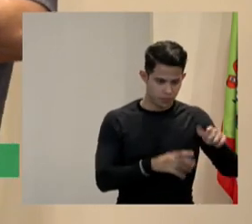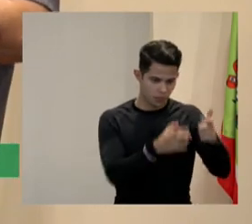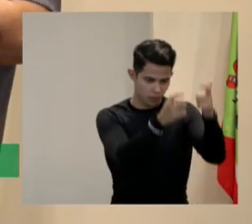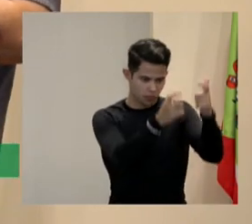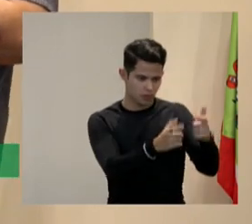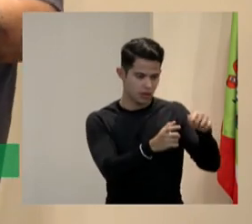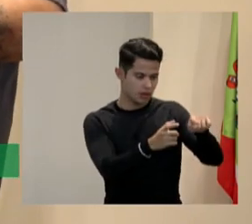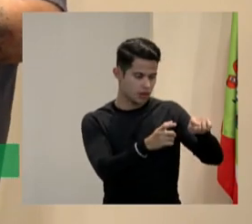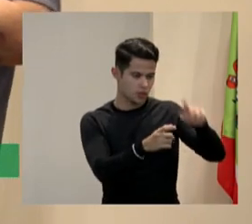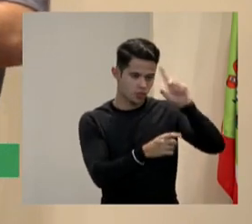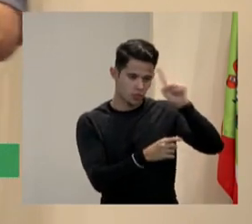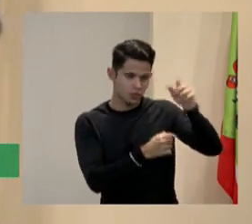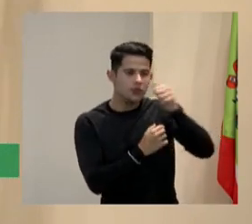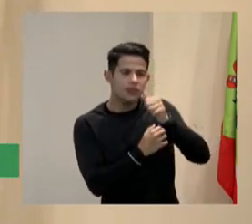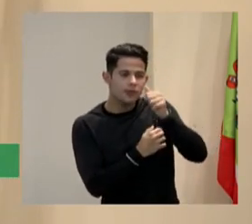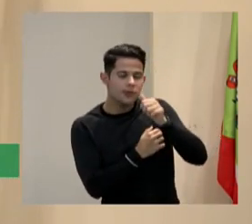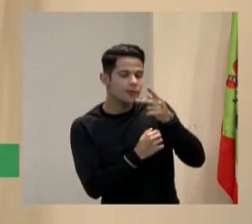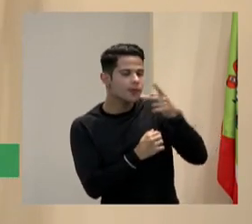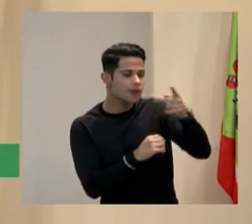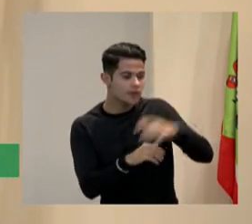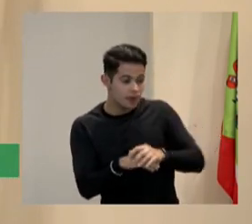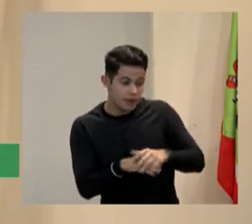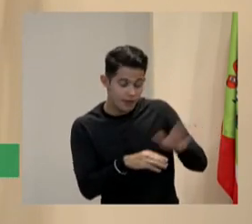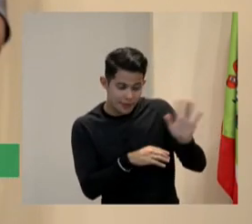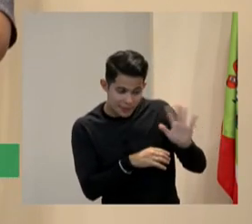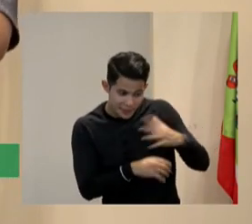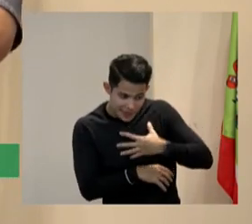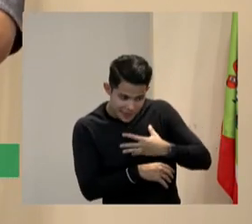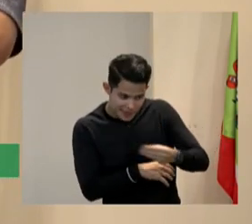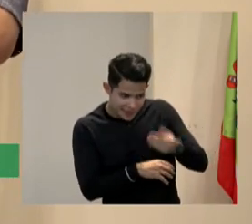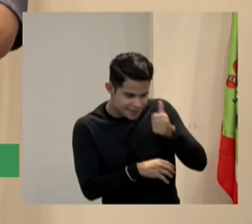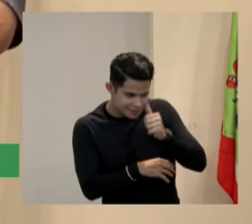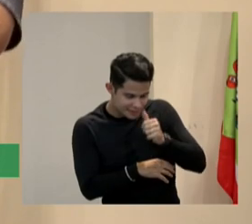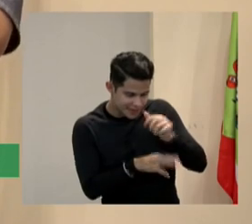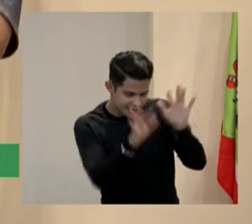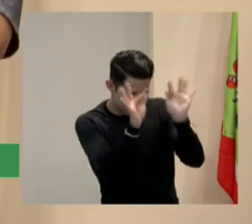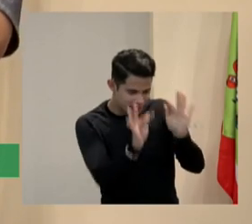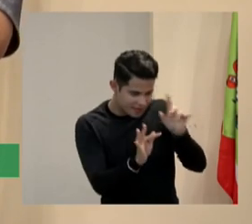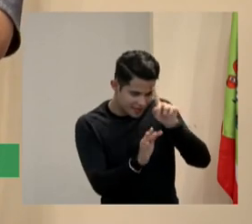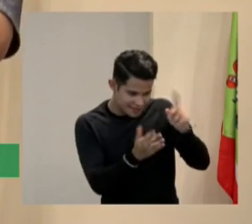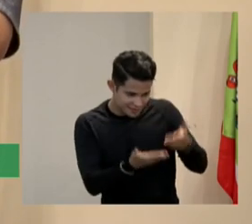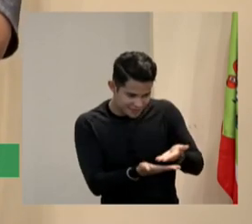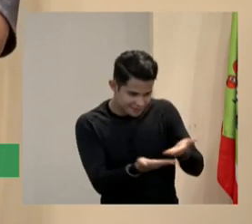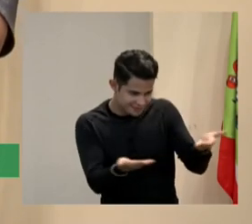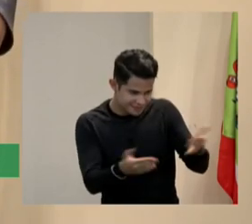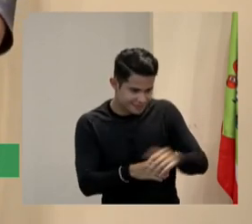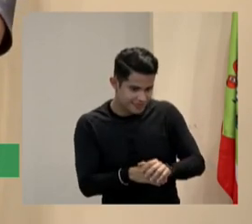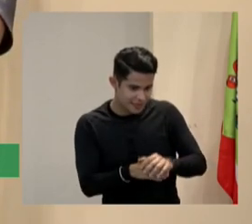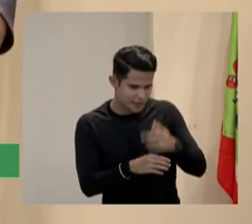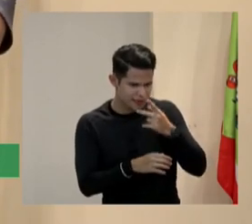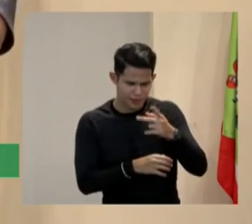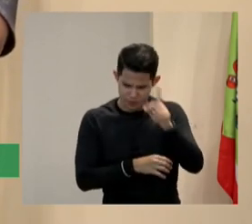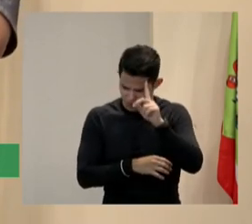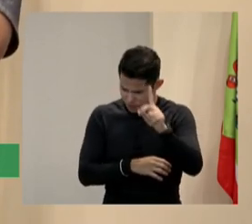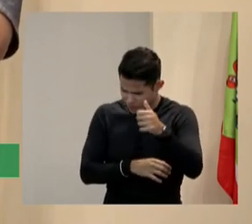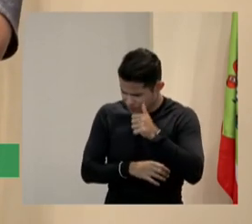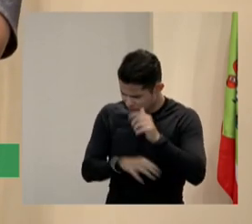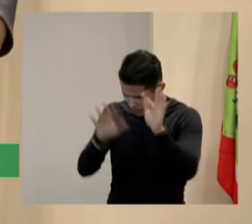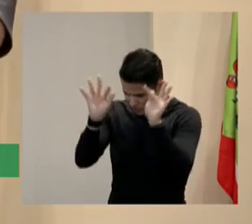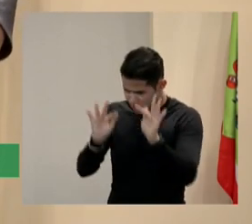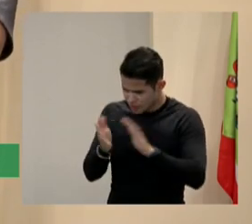no dia das mulheres falou olha filha feliz dia das mulheres e ele conta isso para a gente ela falou assim feliz dia das mulheres nada